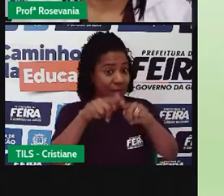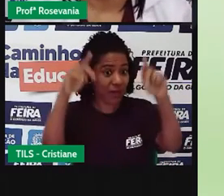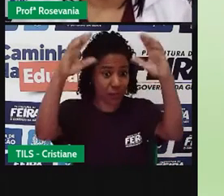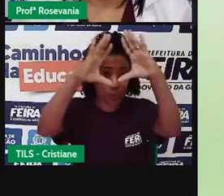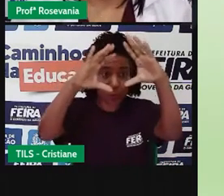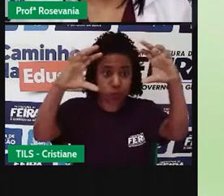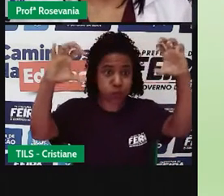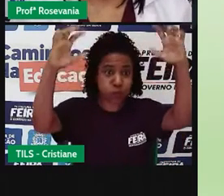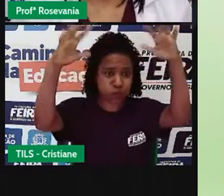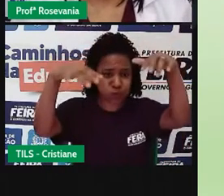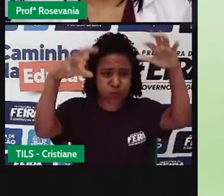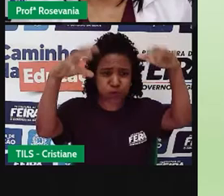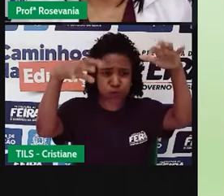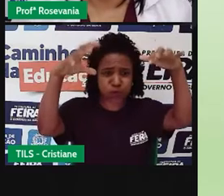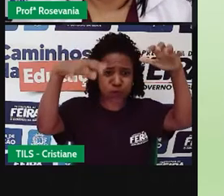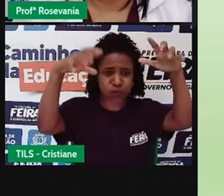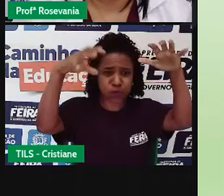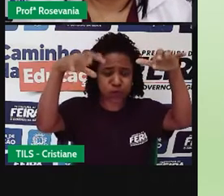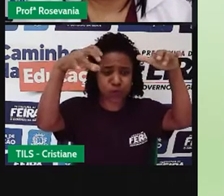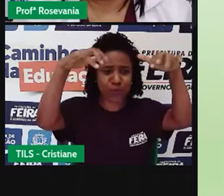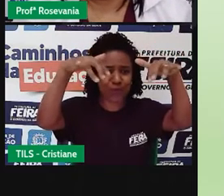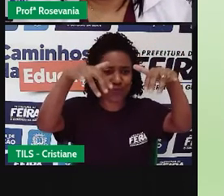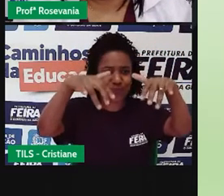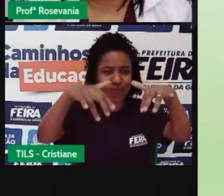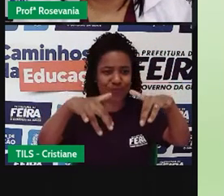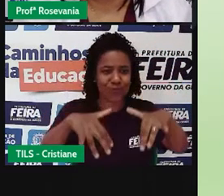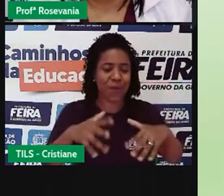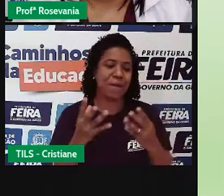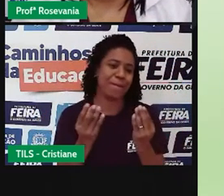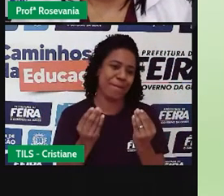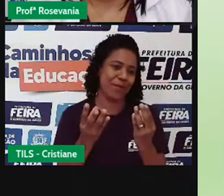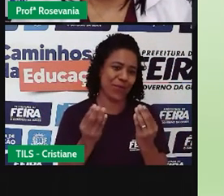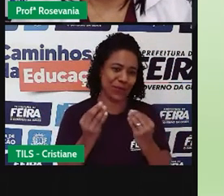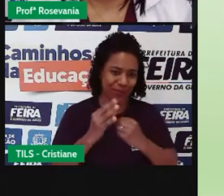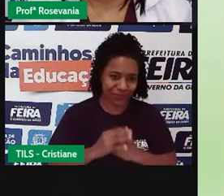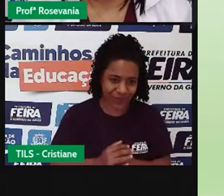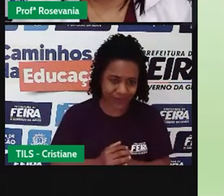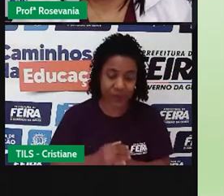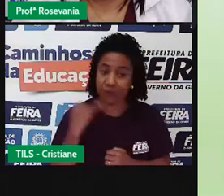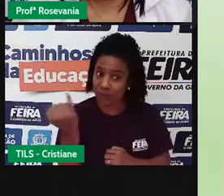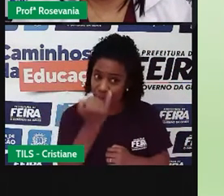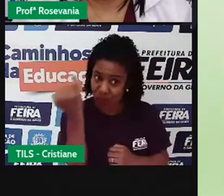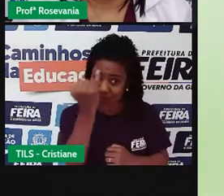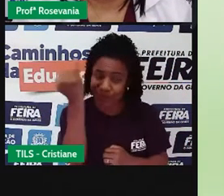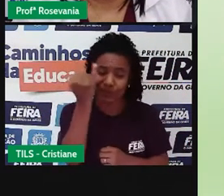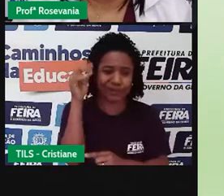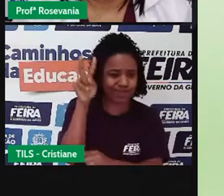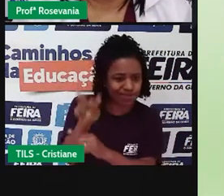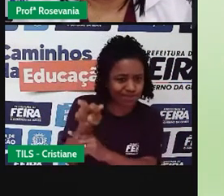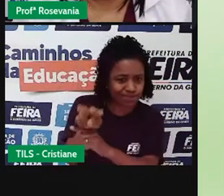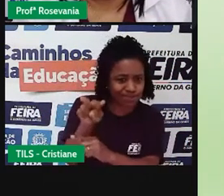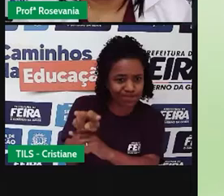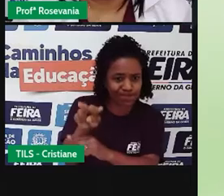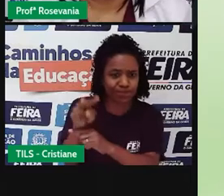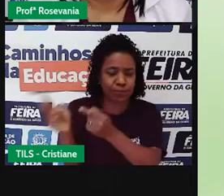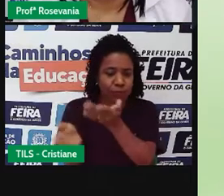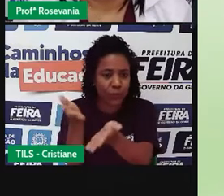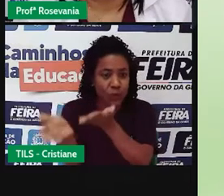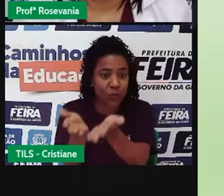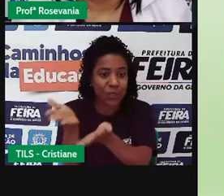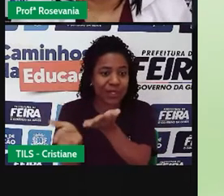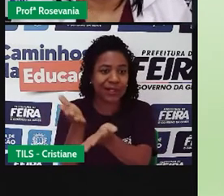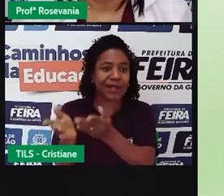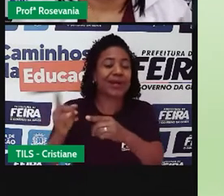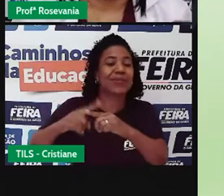rios voadores. Então, a importância de se preservar, né, essa vegetação aqui, até porque ela forma um bioma